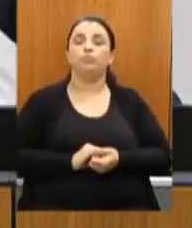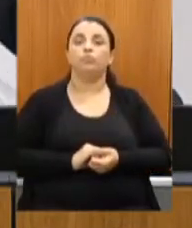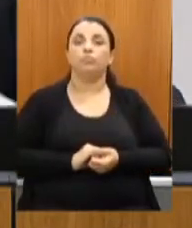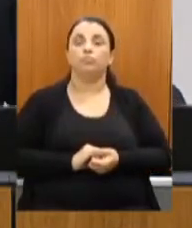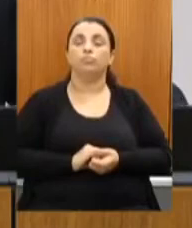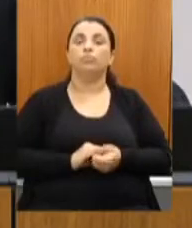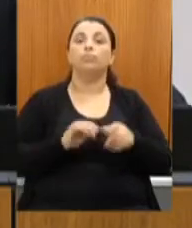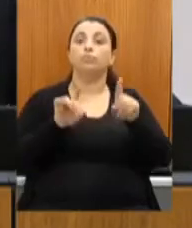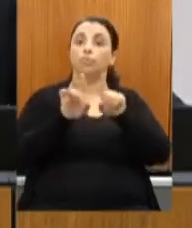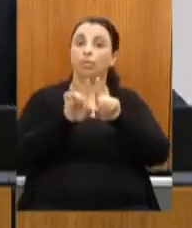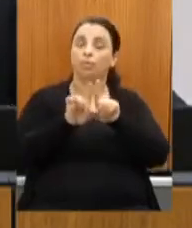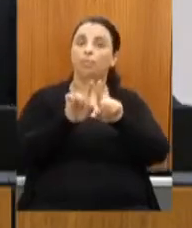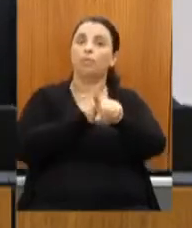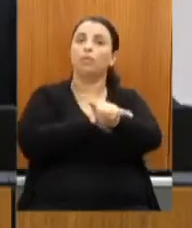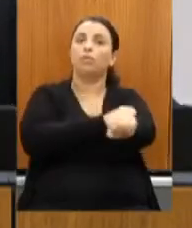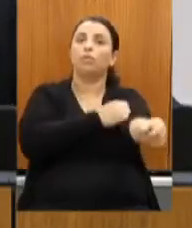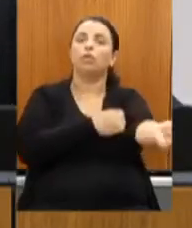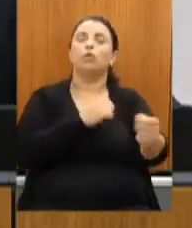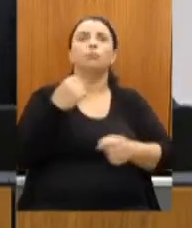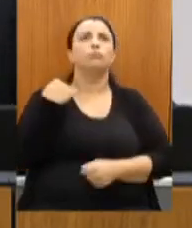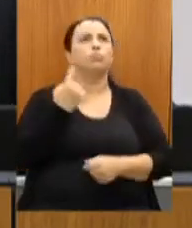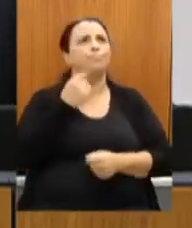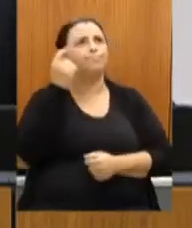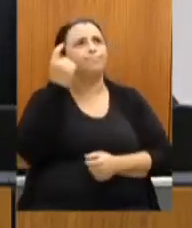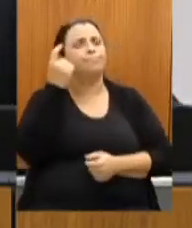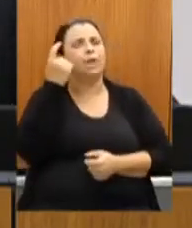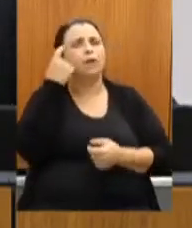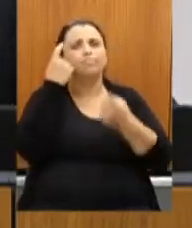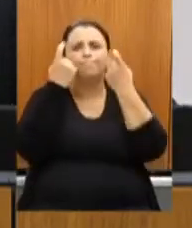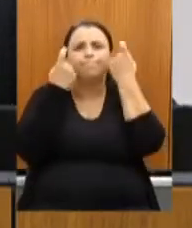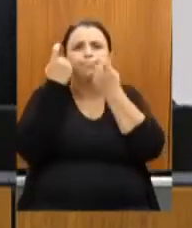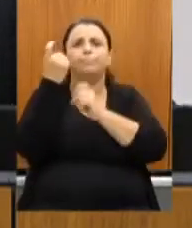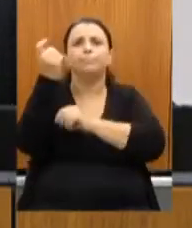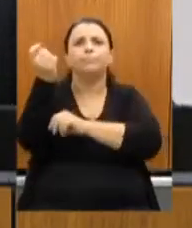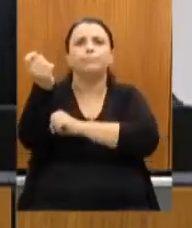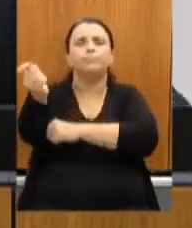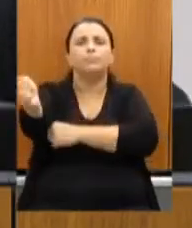também muito preocupante, secretário, com relação